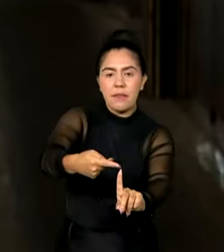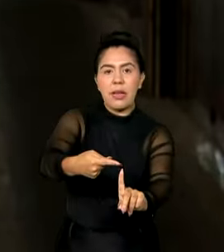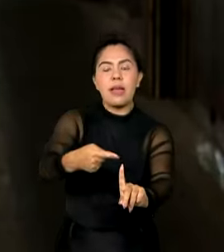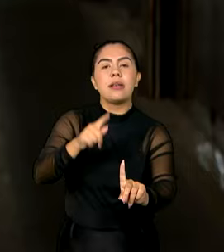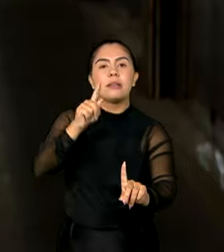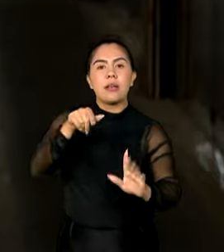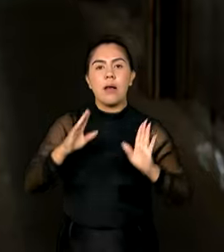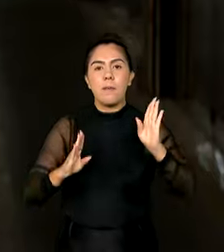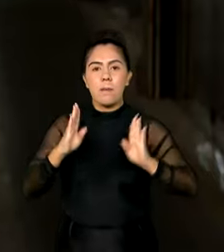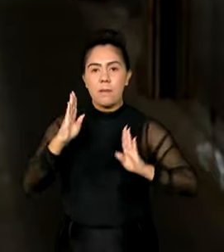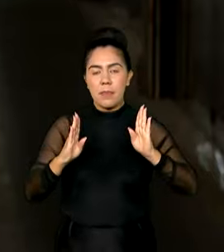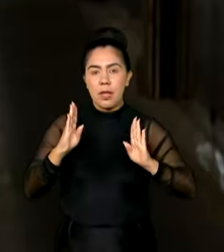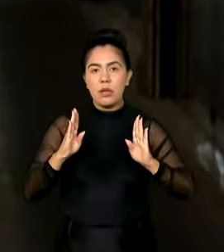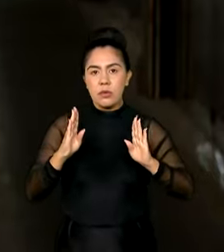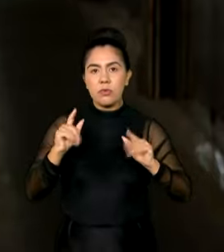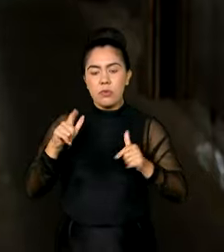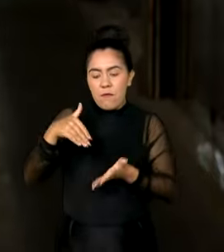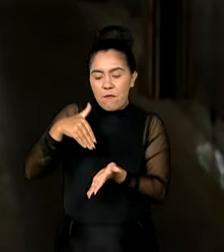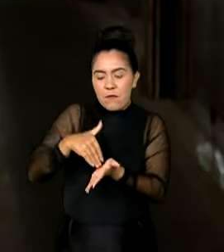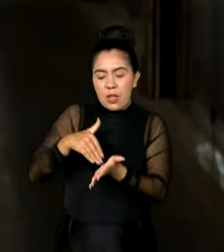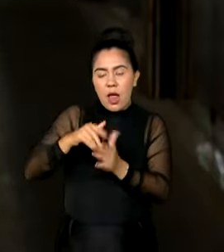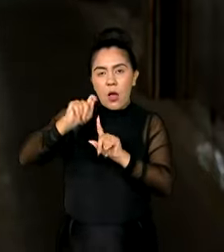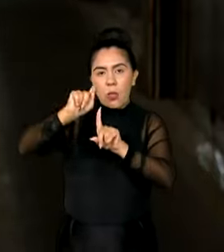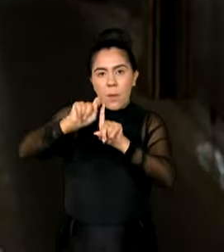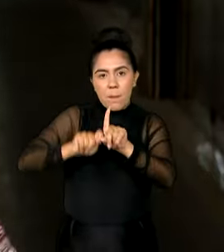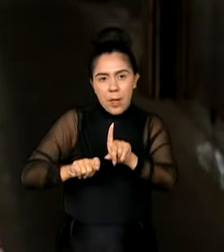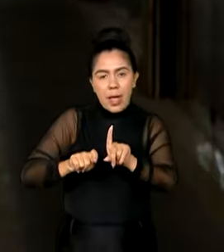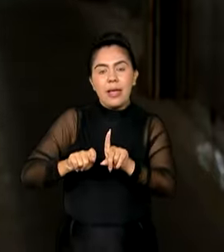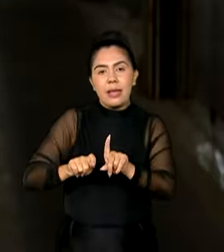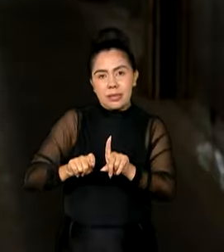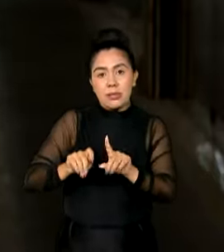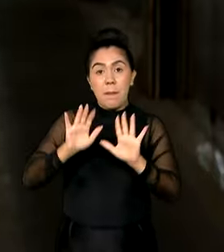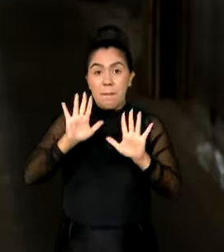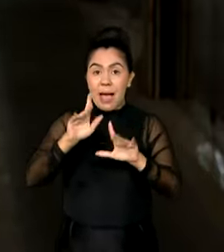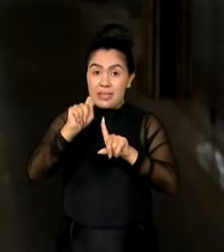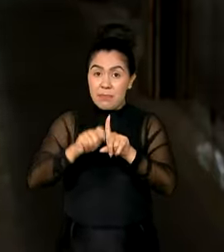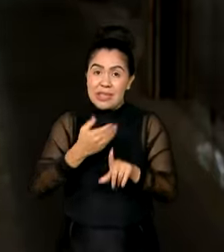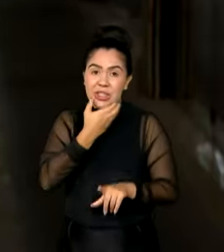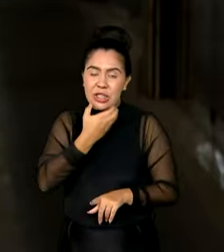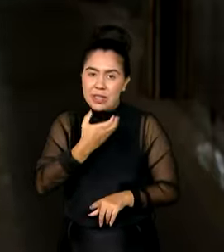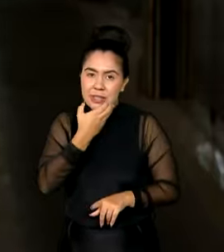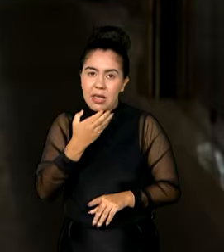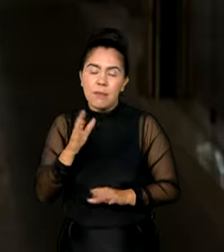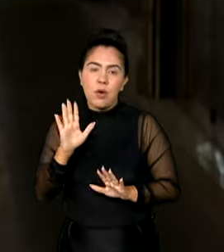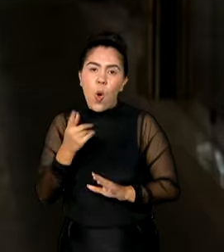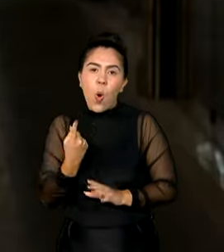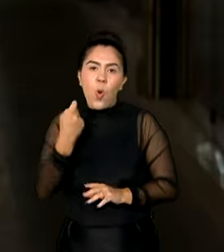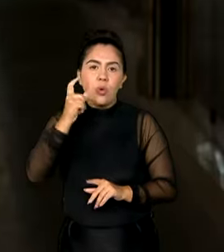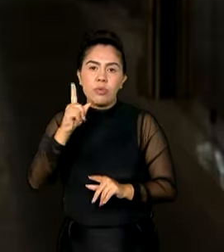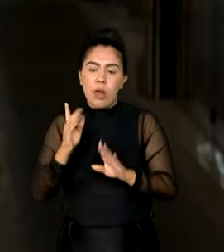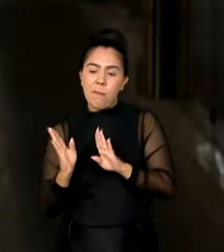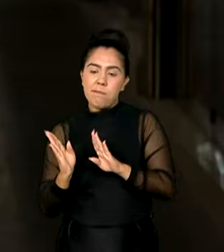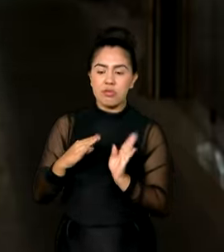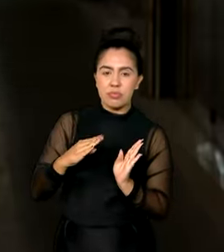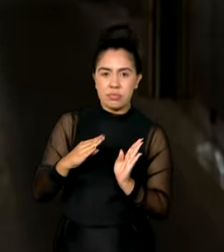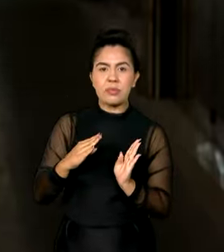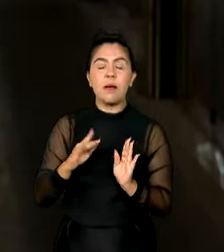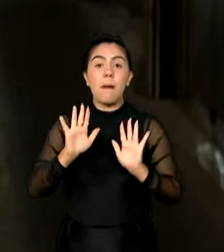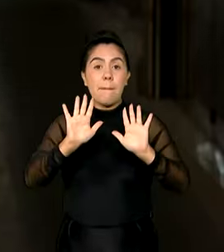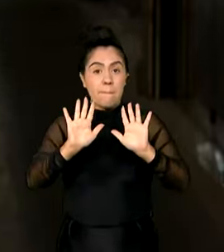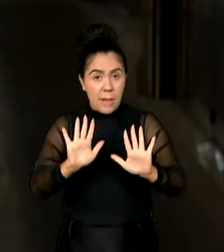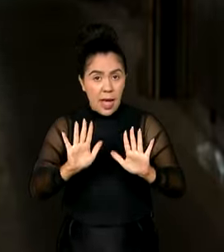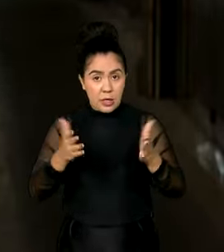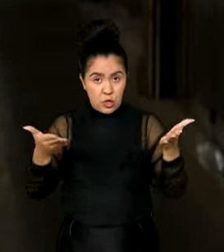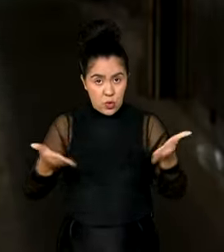úteis de cada mês, com exceção de dezembro, quando esse calendário, ele é antecipado. Hoje, será o